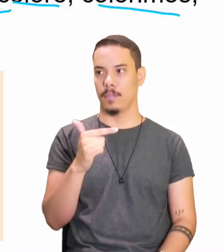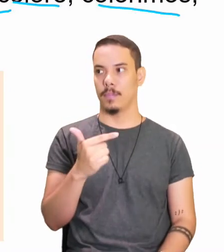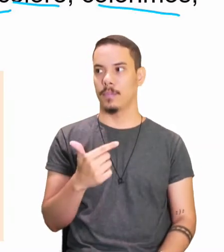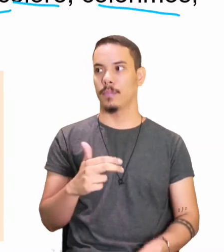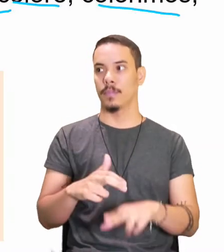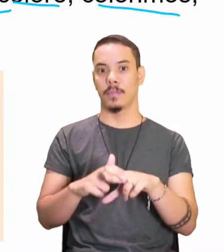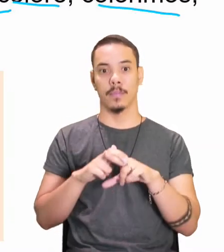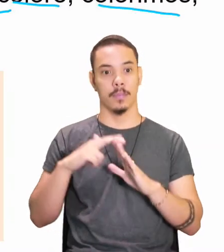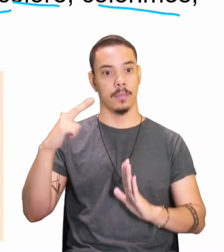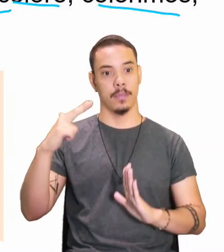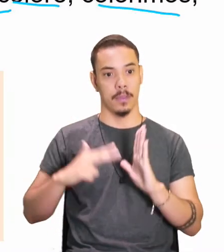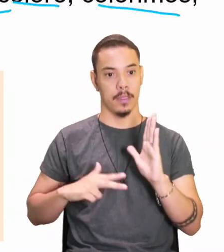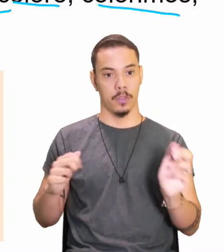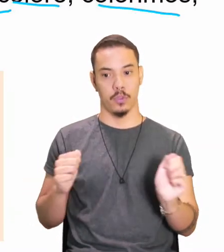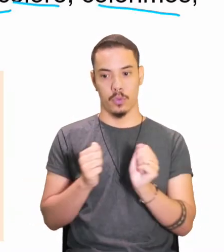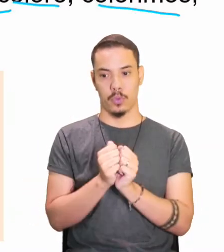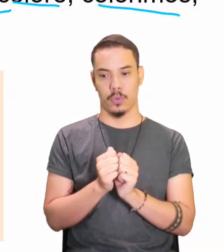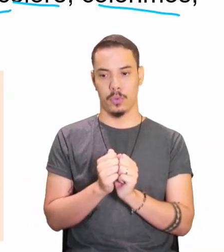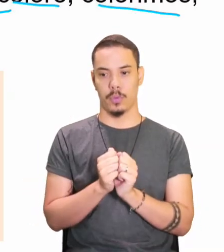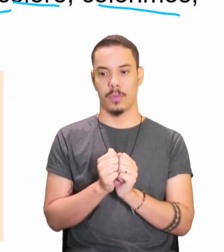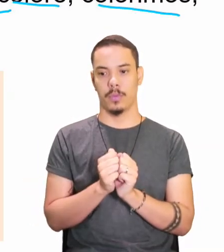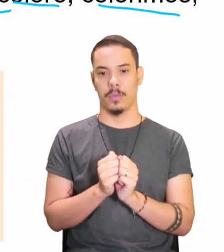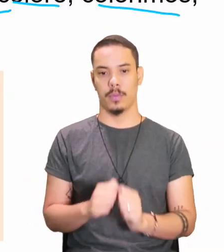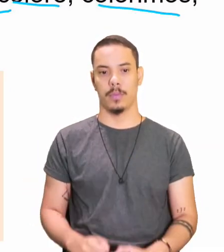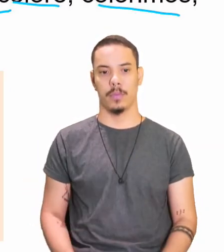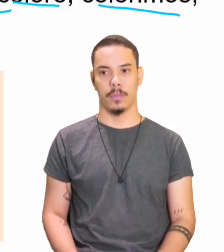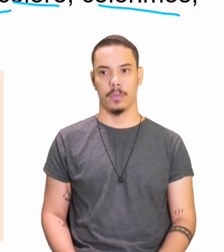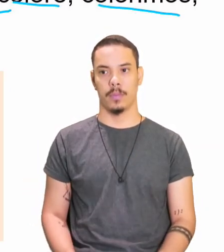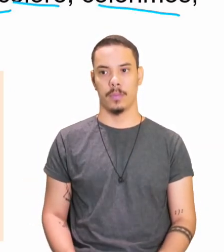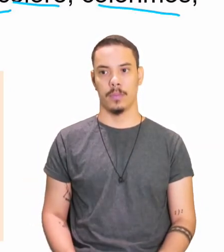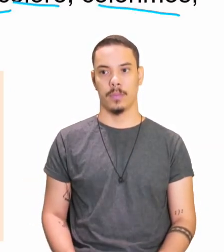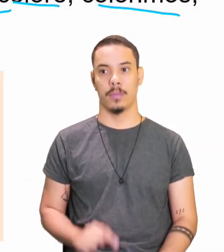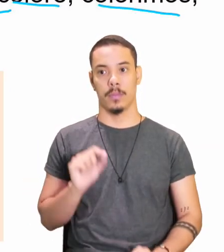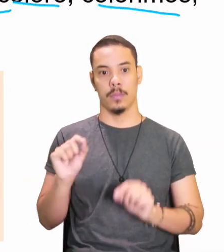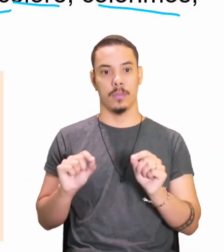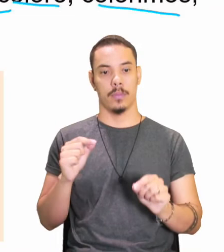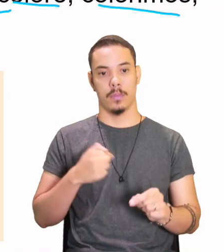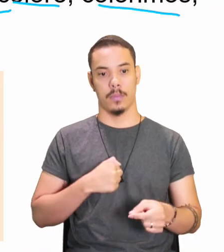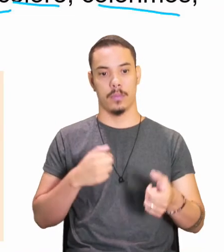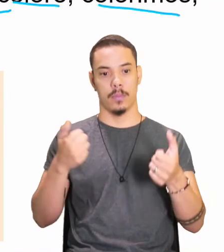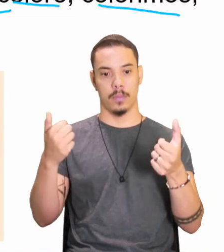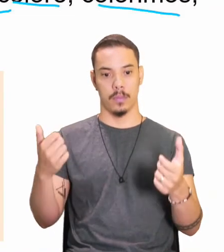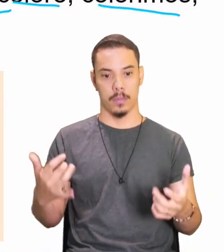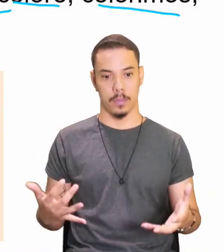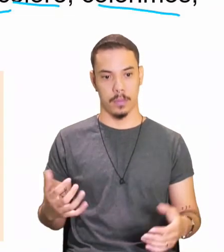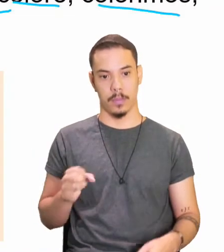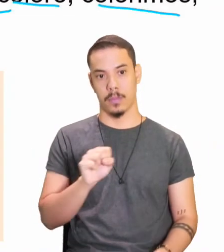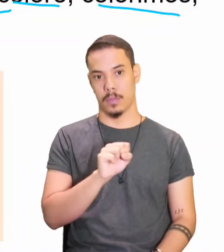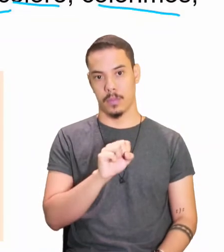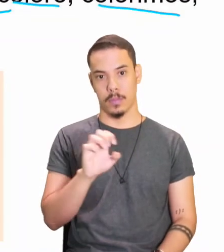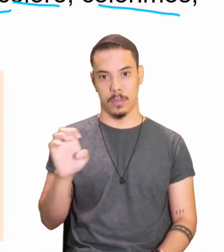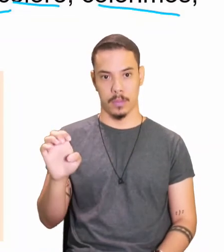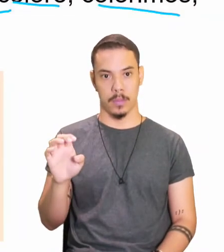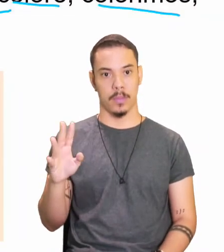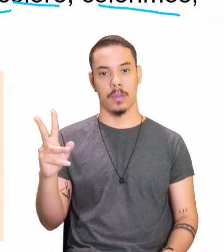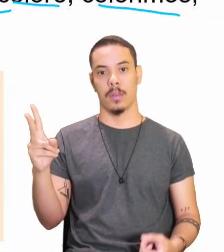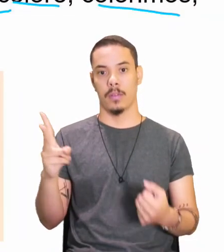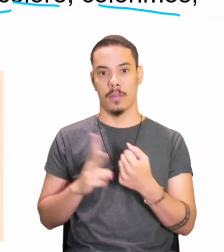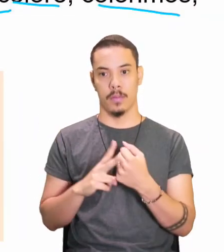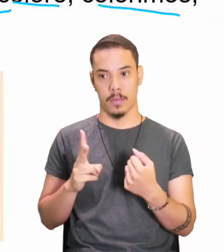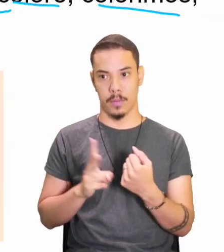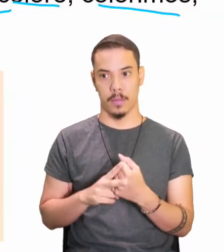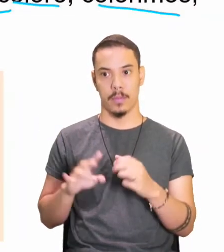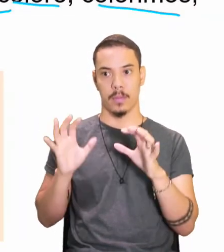é, é, essa parte aqui, vamos lá, o que foi dito aqui? Se o verbo for irregular,